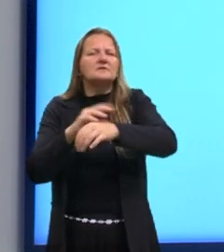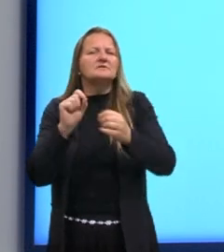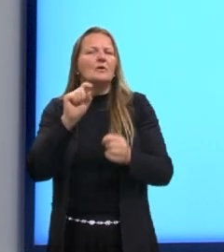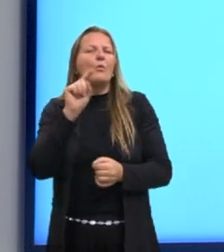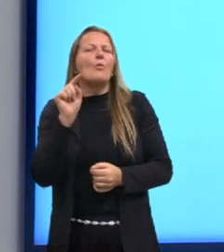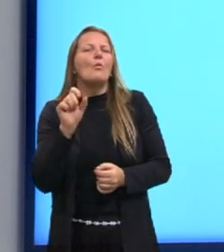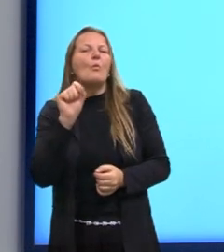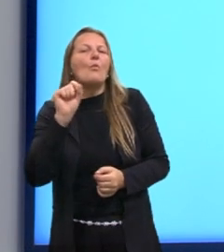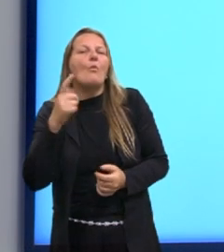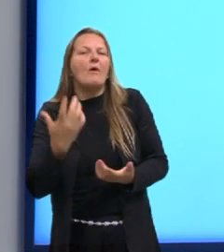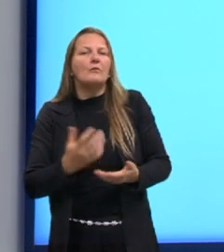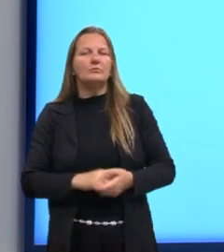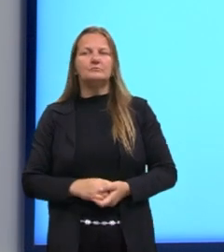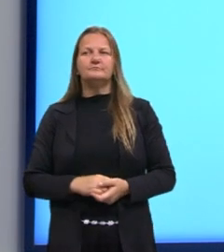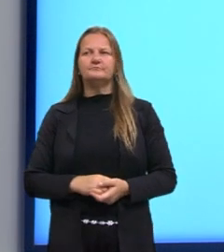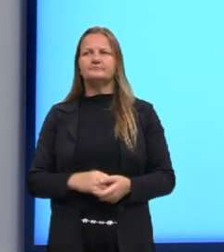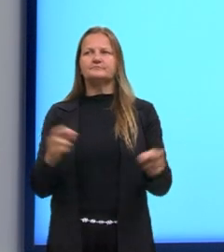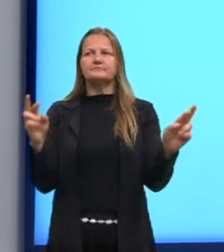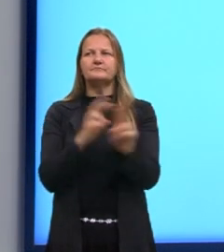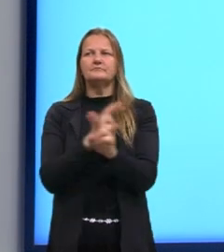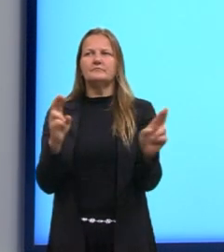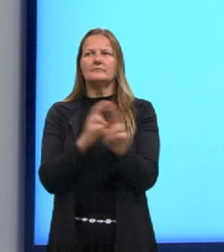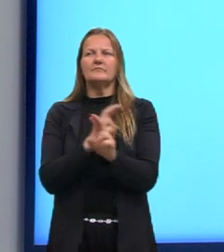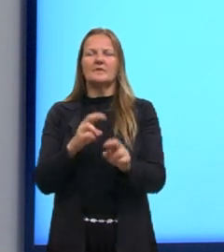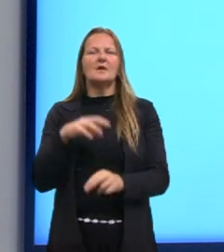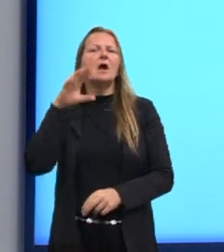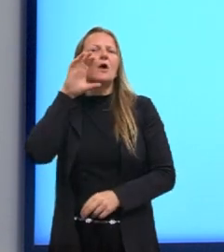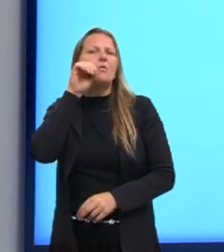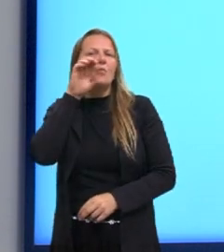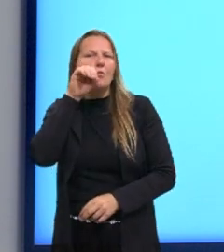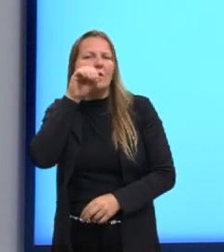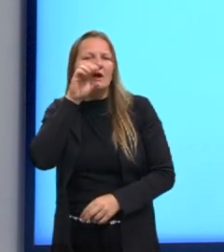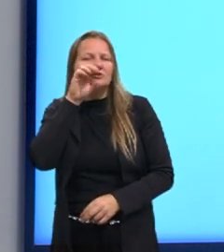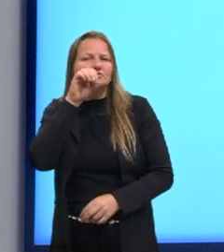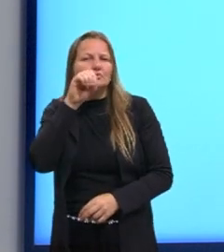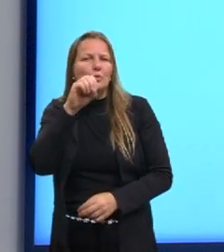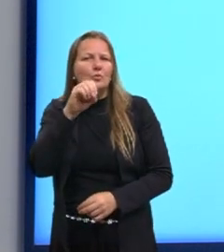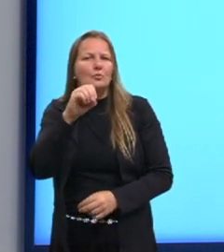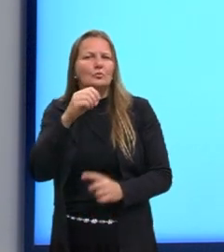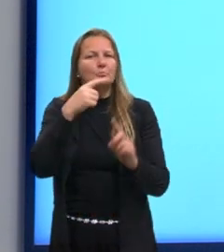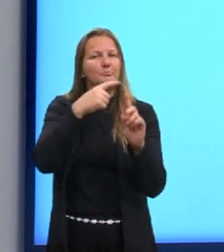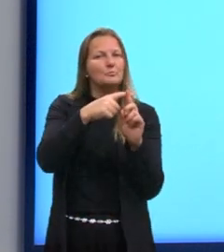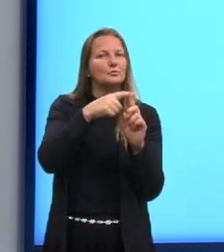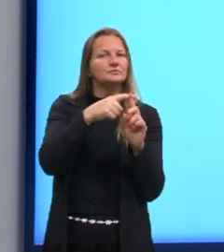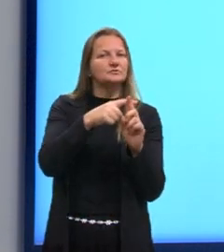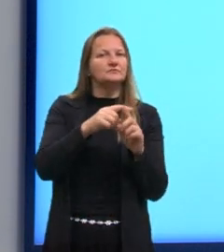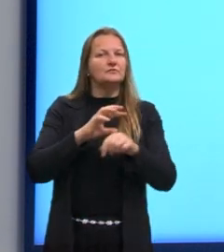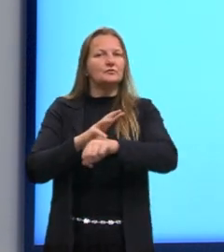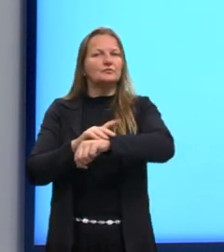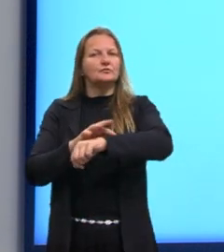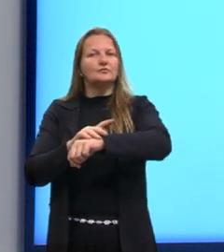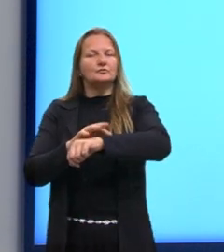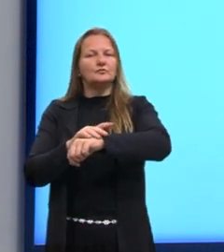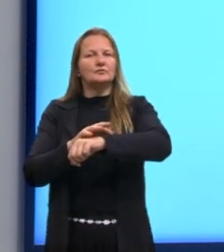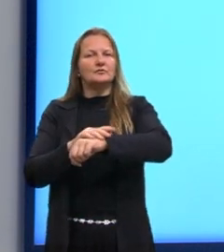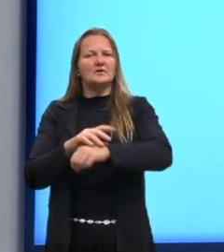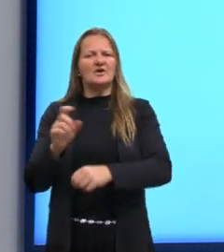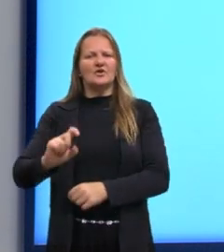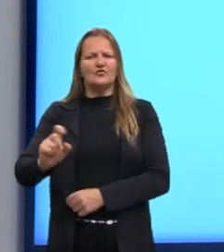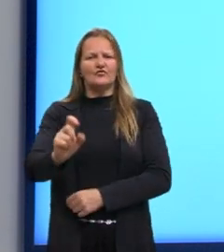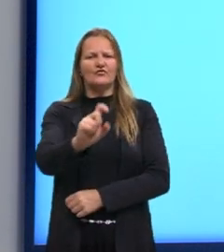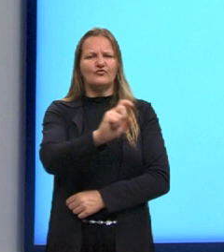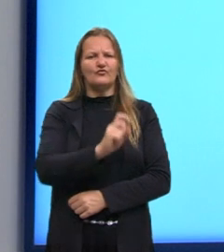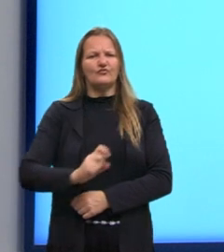a doença está relacionada a cães soropositivos para a doença. Borrifação com